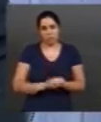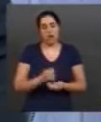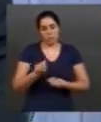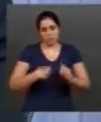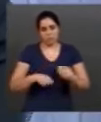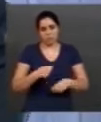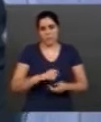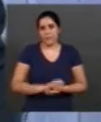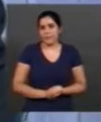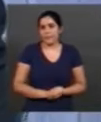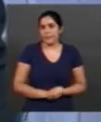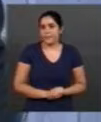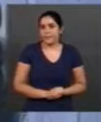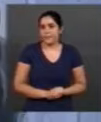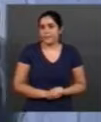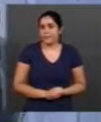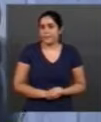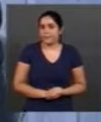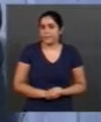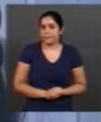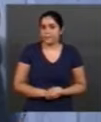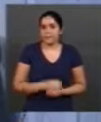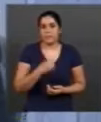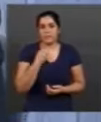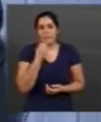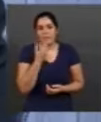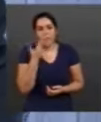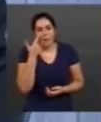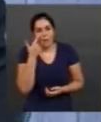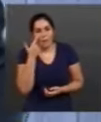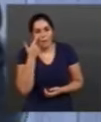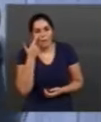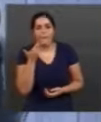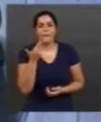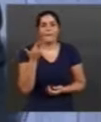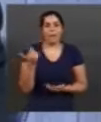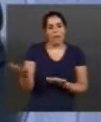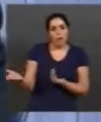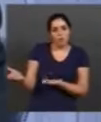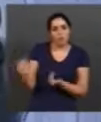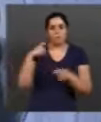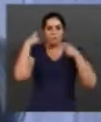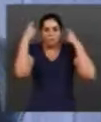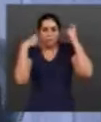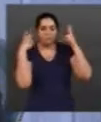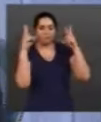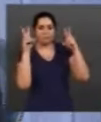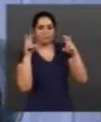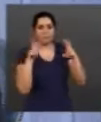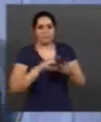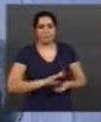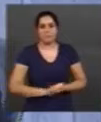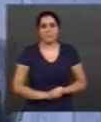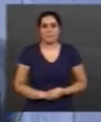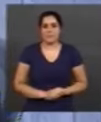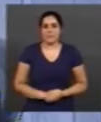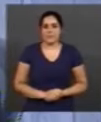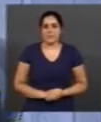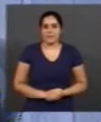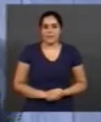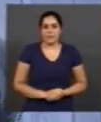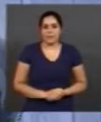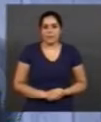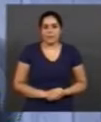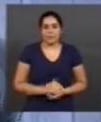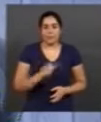É bom e cheio de esperança a gente ver essa meninada preocupada com um tema que, certamente, vai preocupá